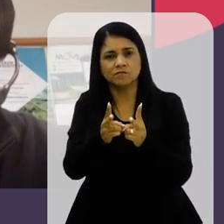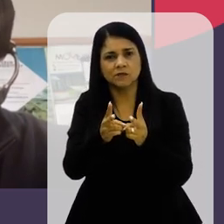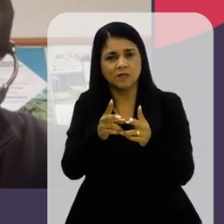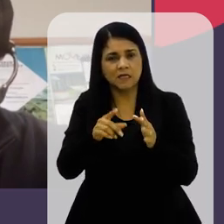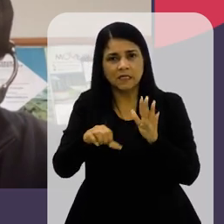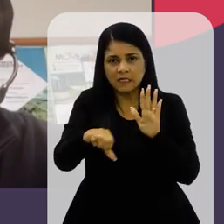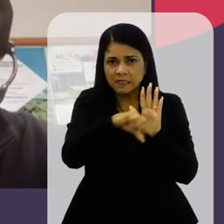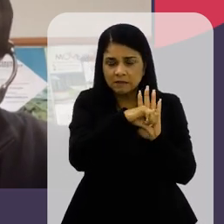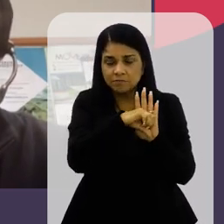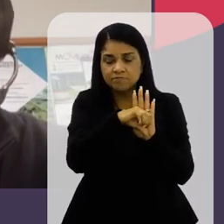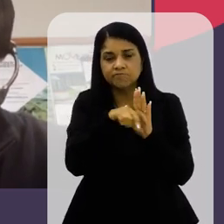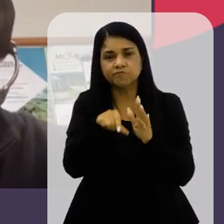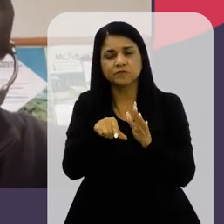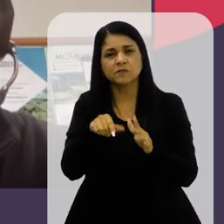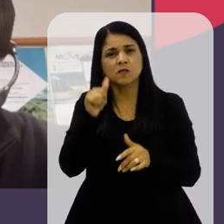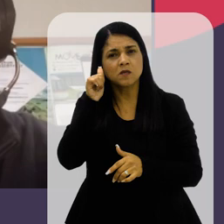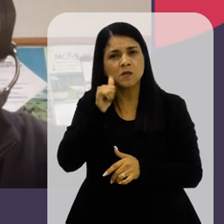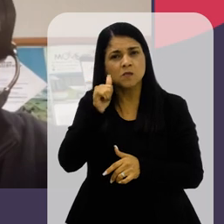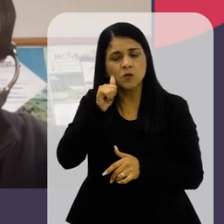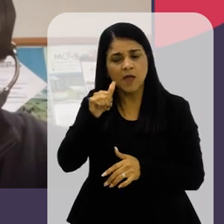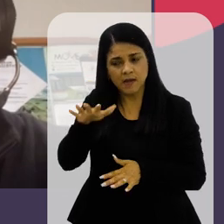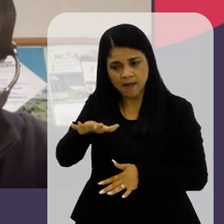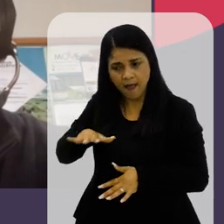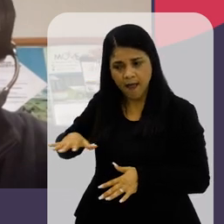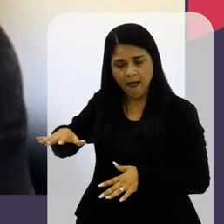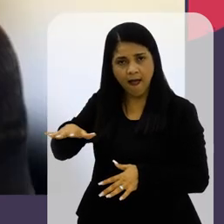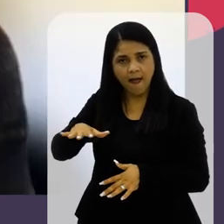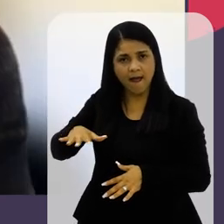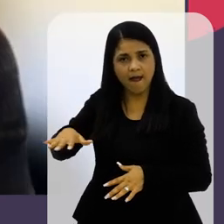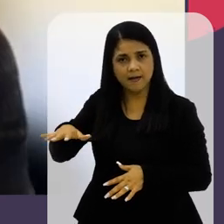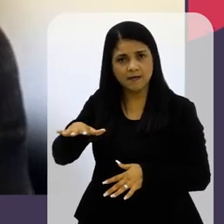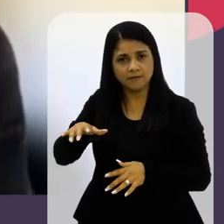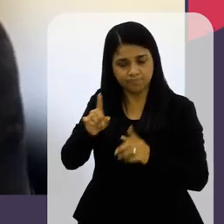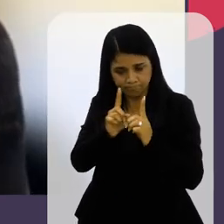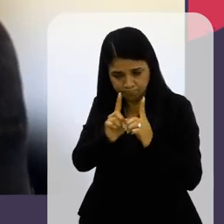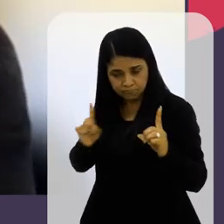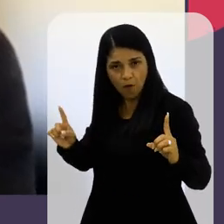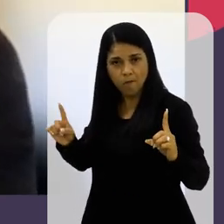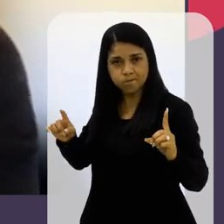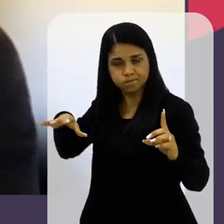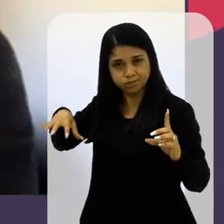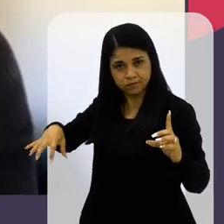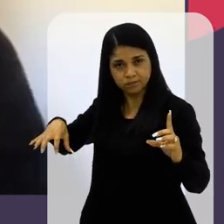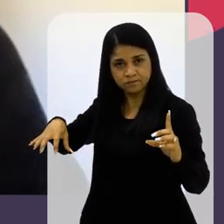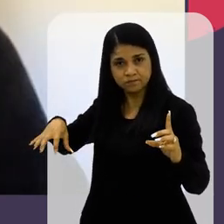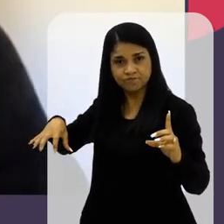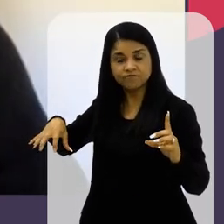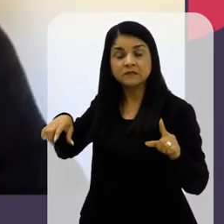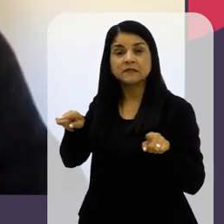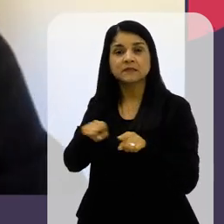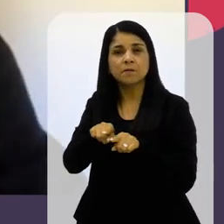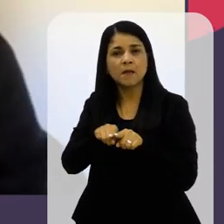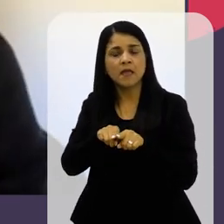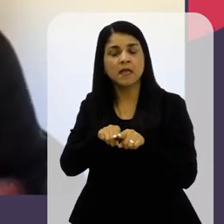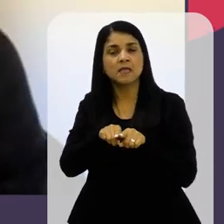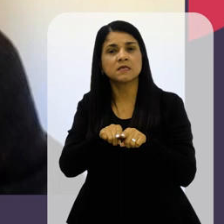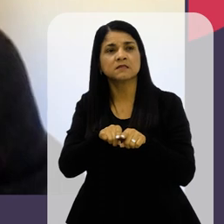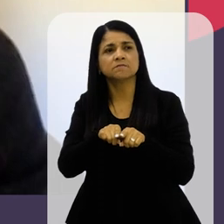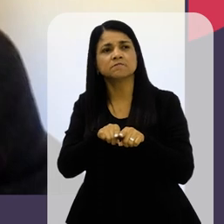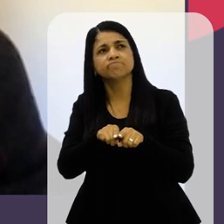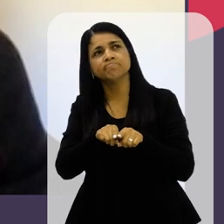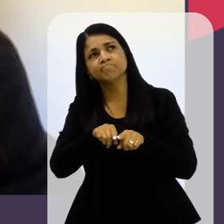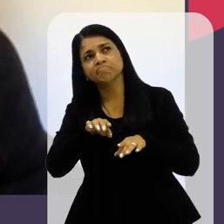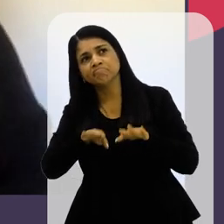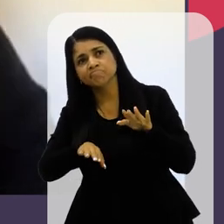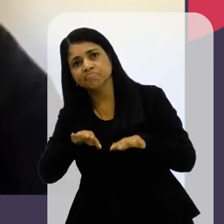Elas estão Nessas áreas Além de segregadas Muitas das vezes Por conta Da